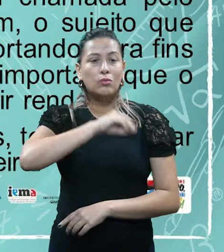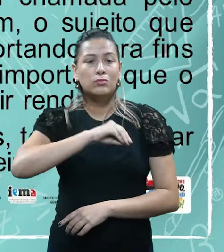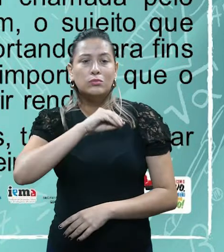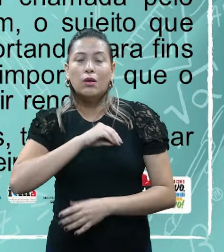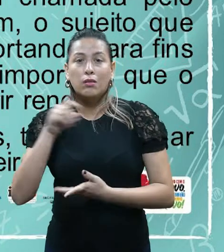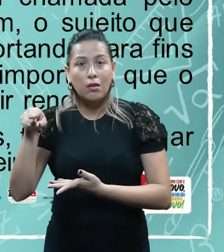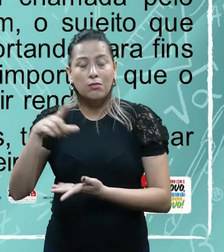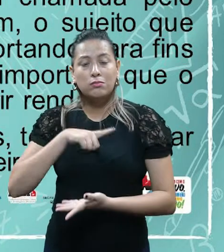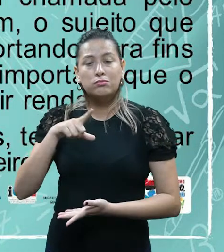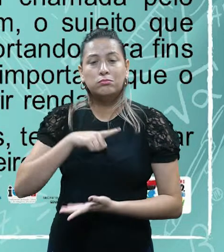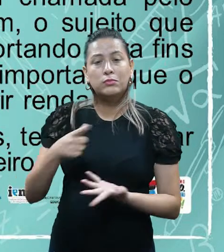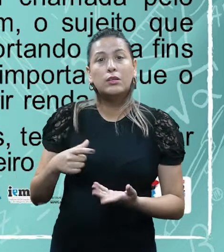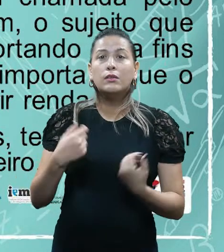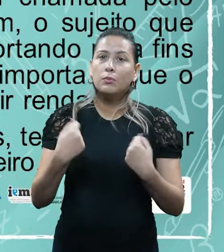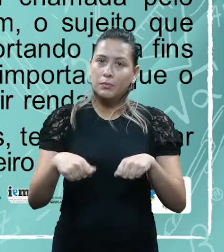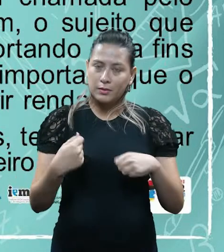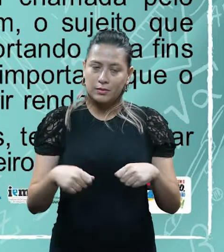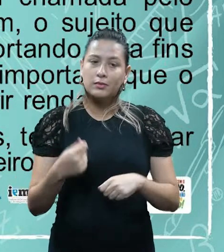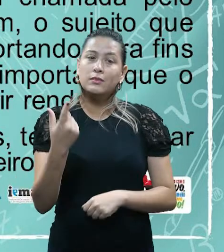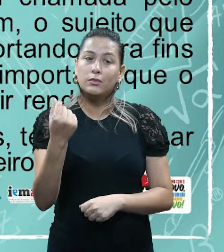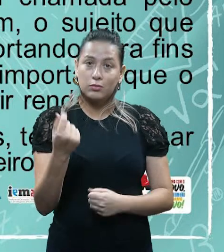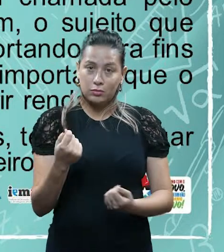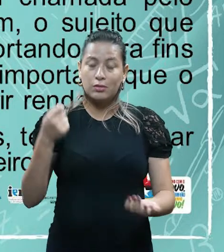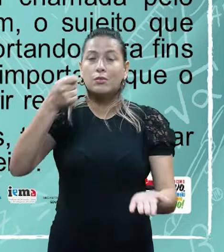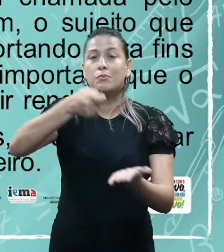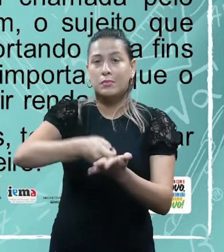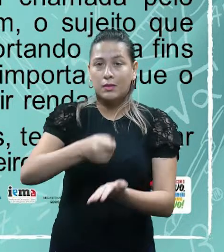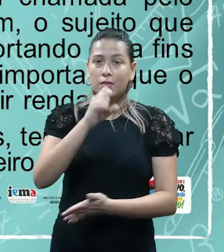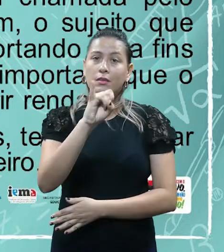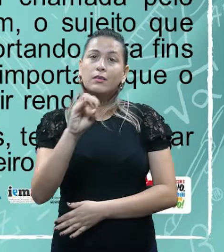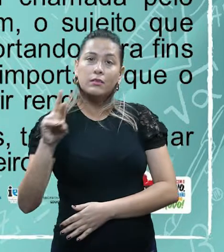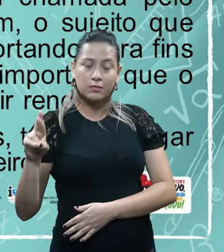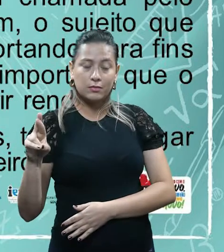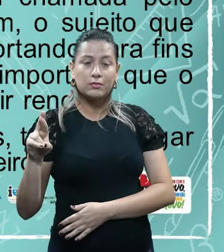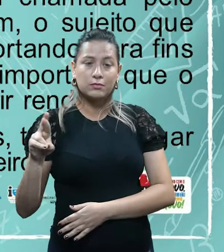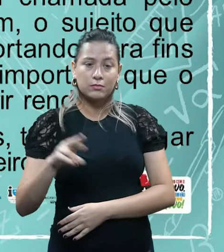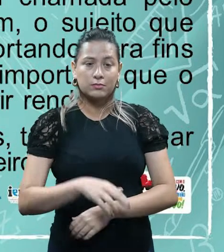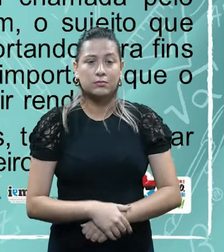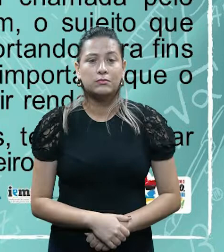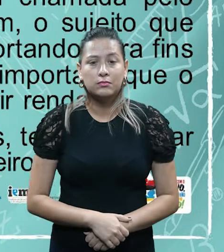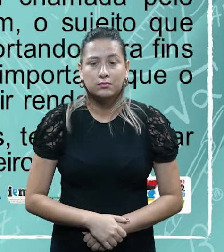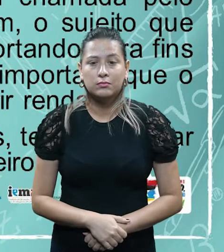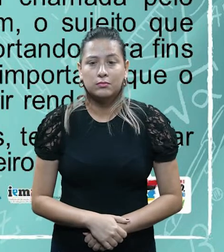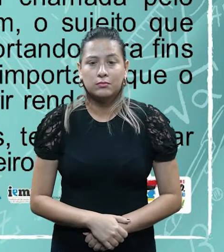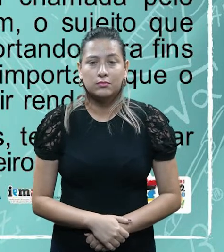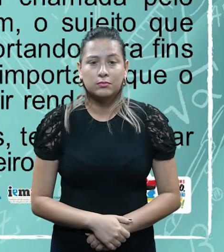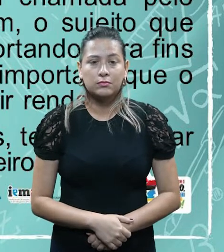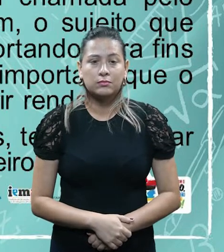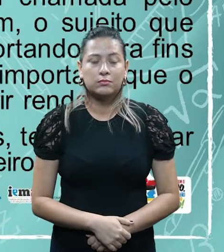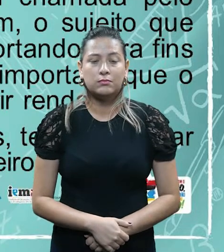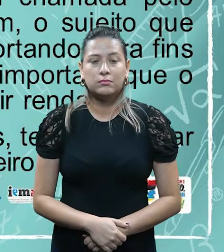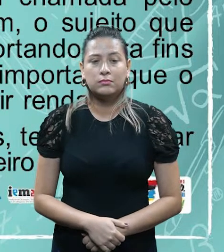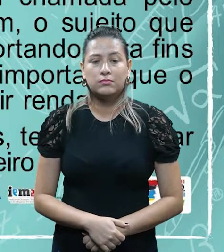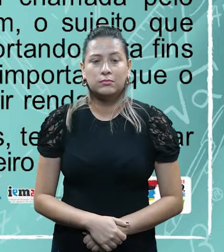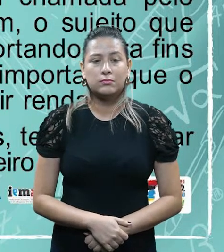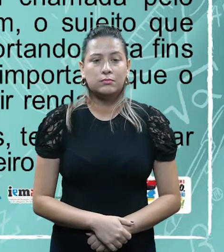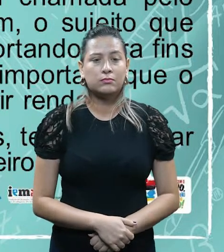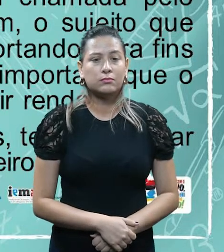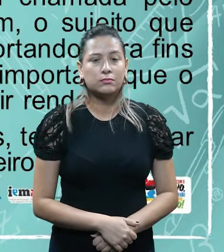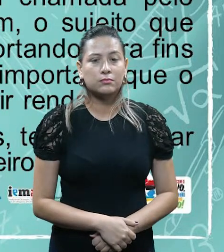terá que pagar, né, o IR, não importa os fins da tributação como essa renda foi alferida, para o físico não importa,